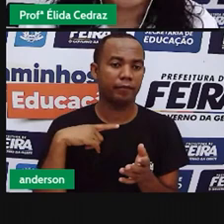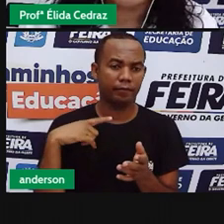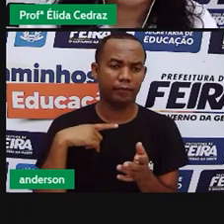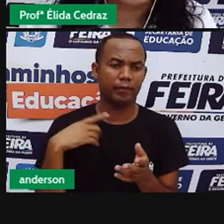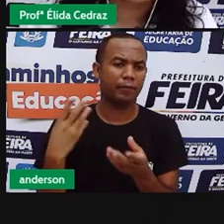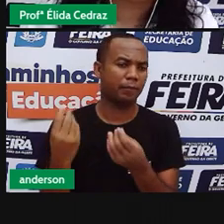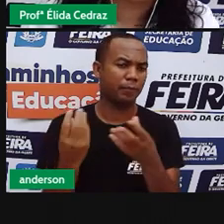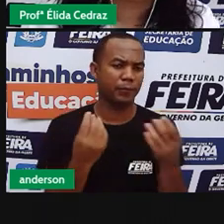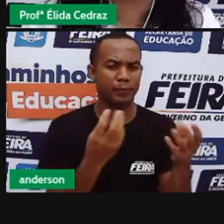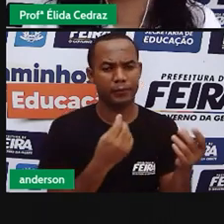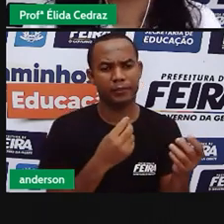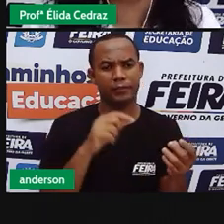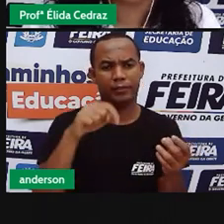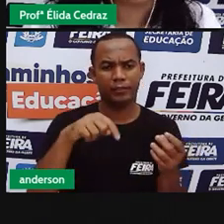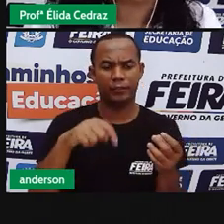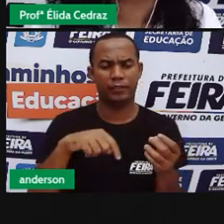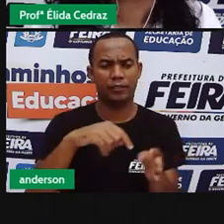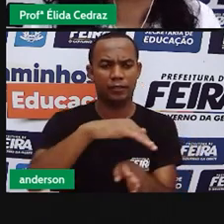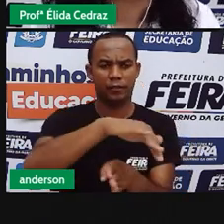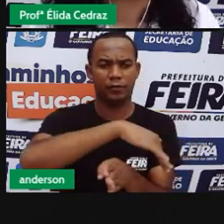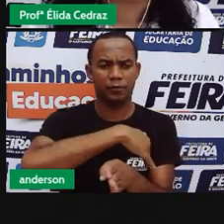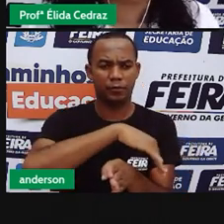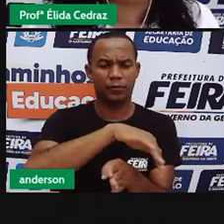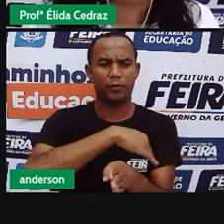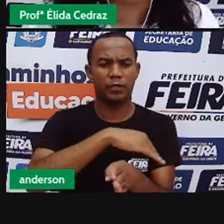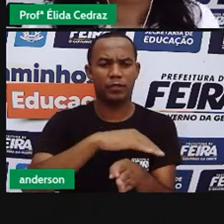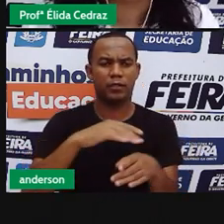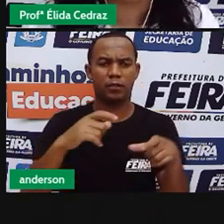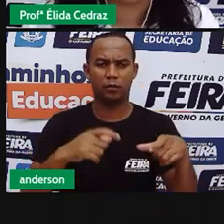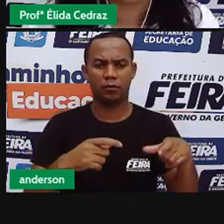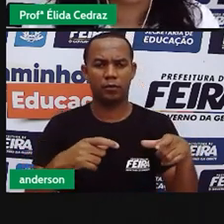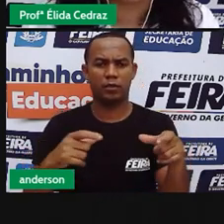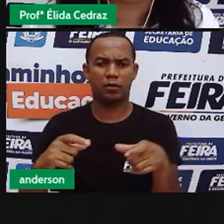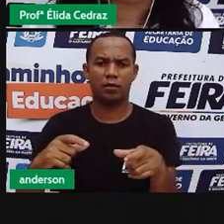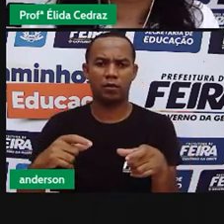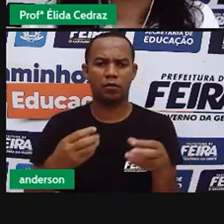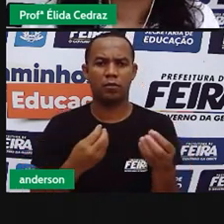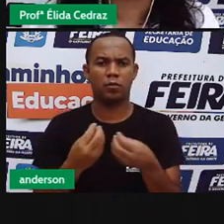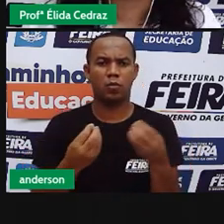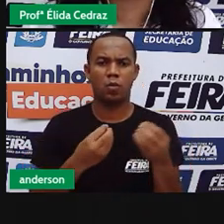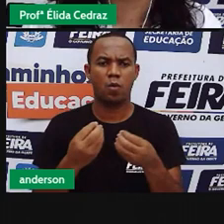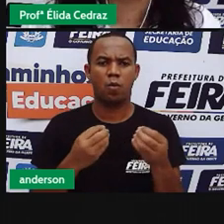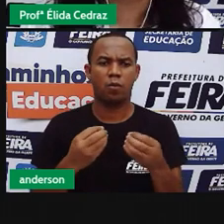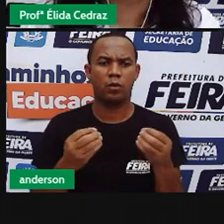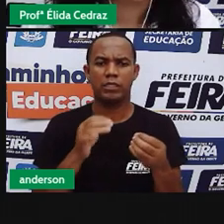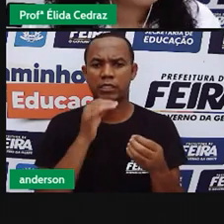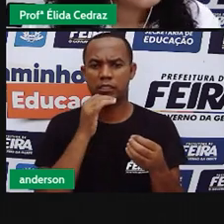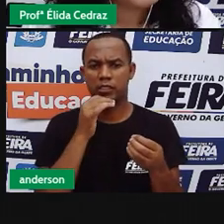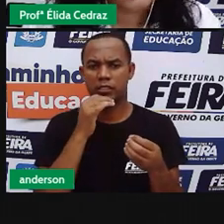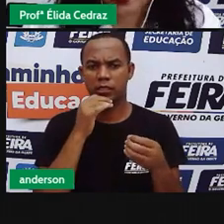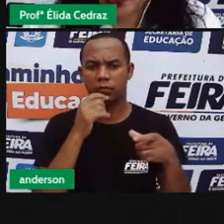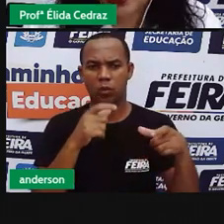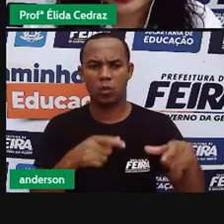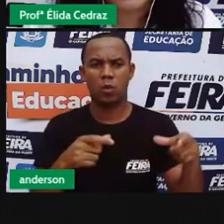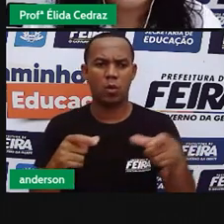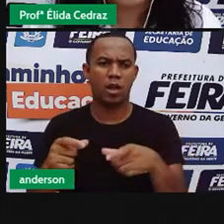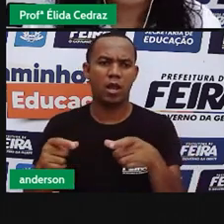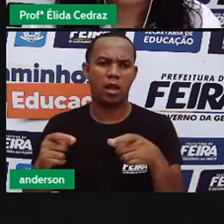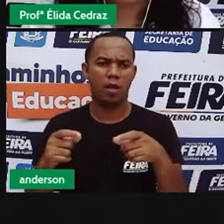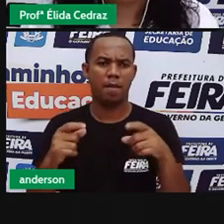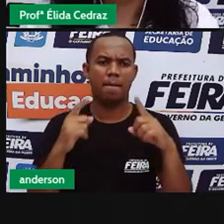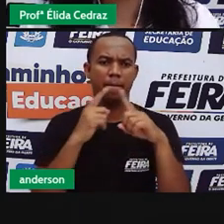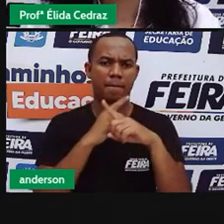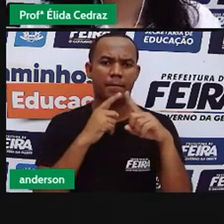muito comum. Mostra que a rua, além de ter um espaço público e coletivo, também é um lugar de manifestação cultural.